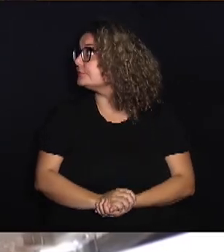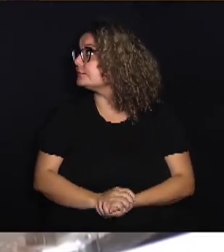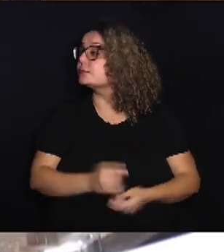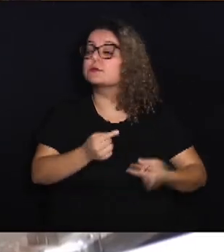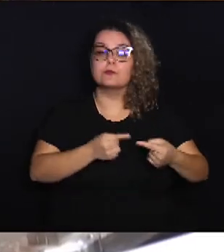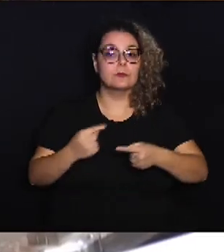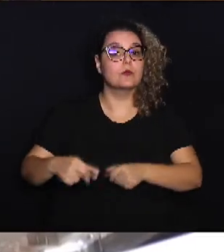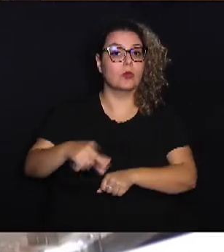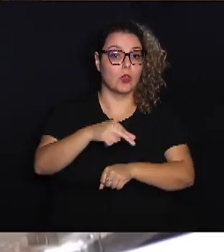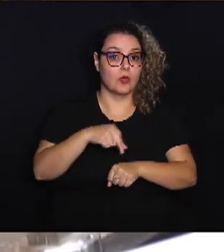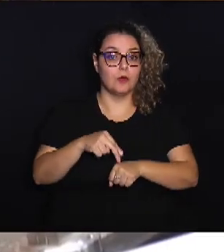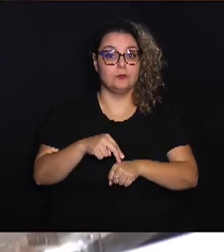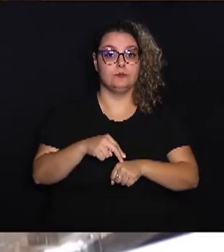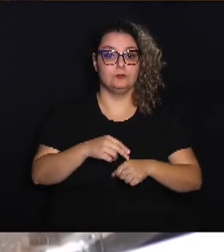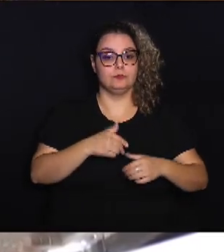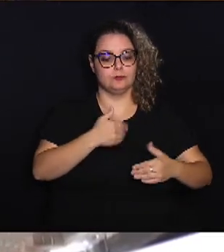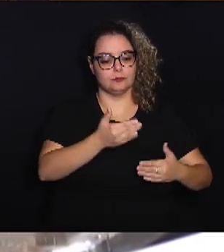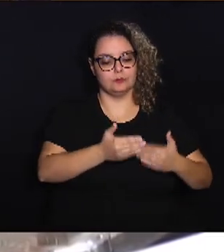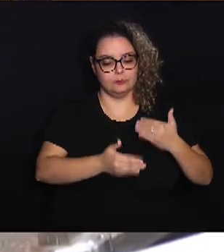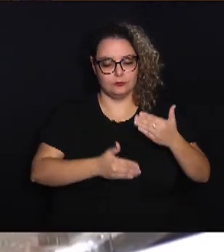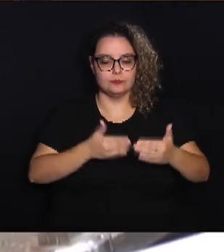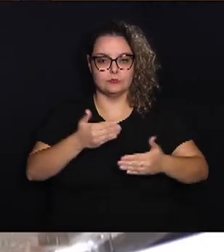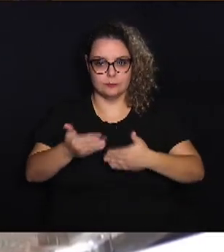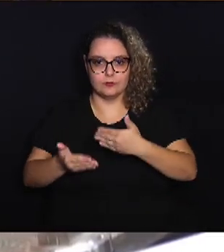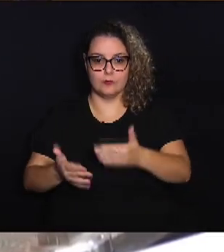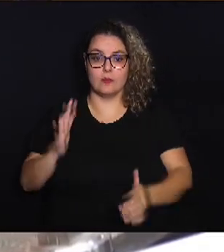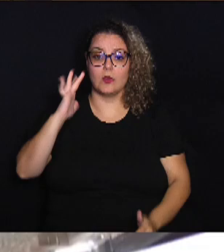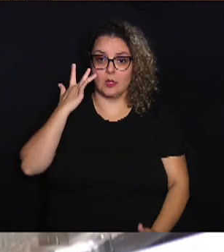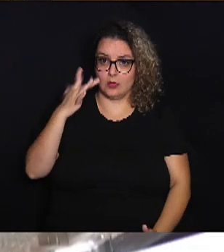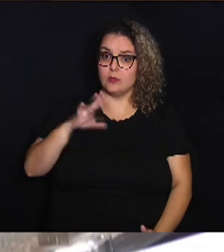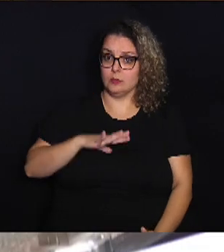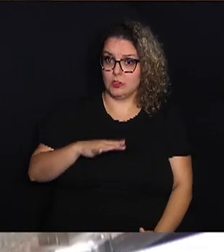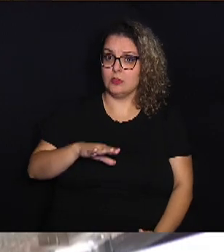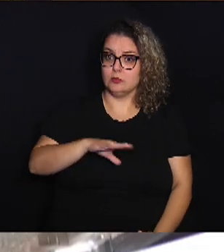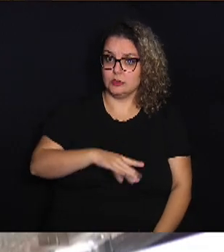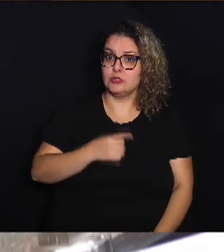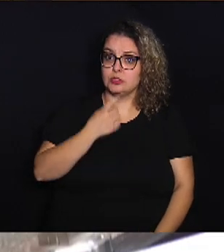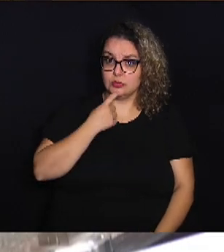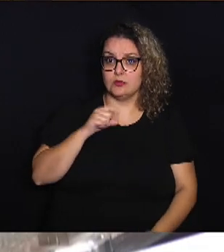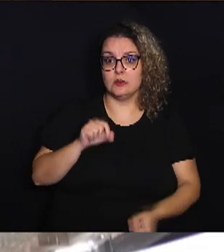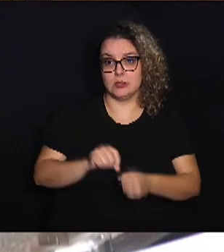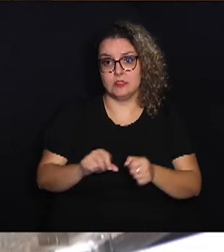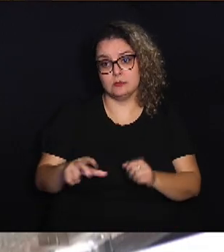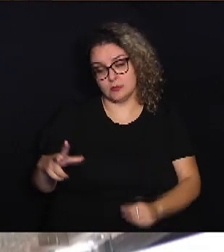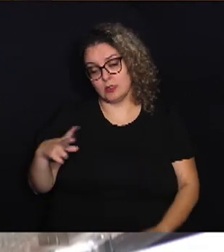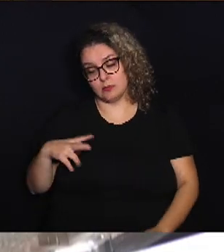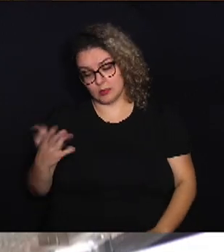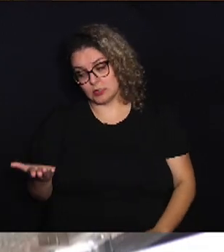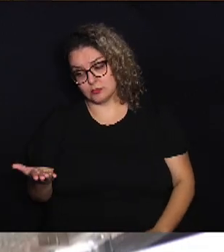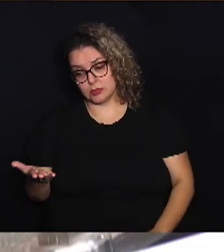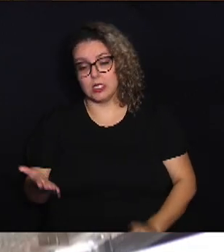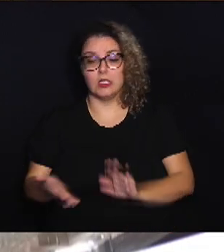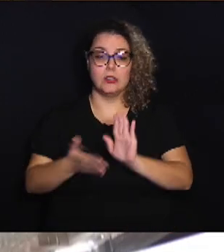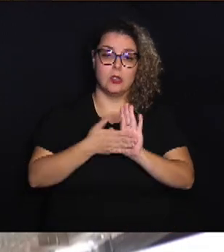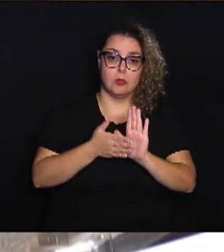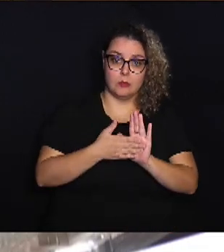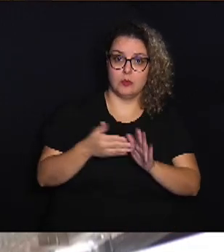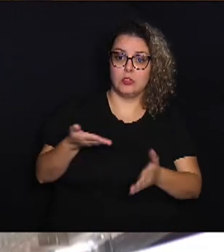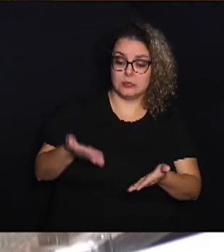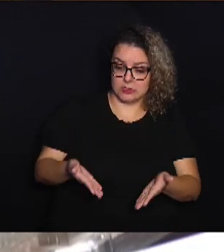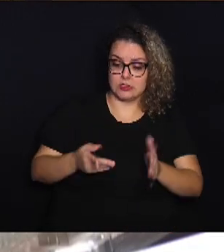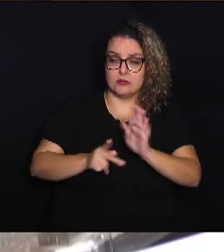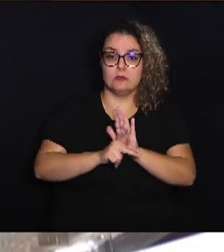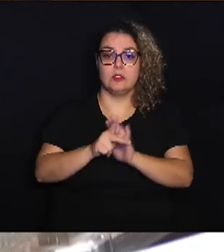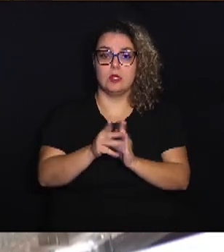ele vem passando de esfera a esfera, e eu acho que o município de Campinas tem que fazer a sua parte. Então a proposta desse projeto é